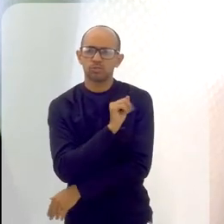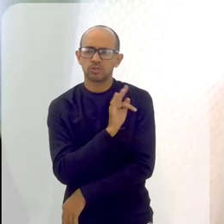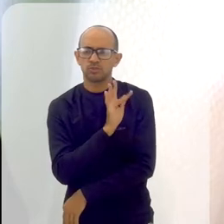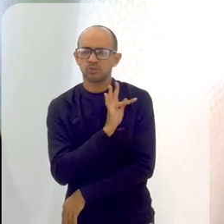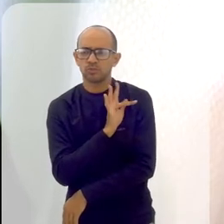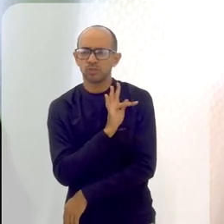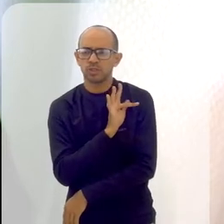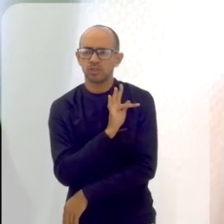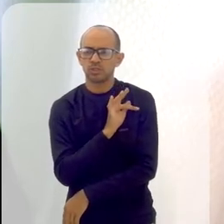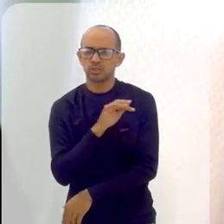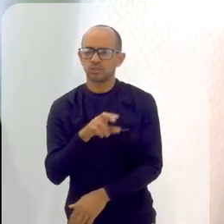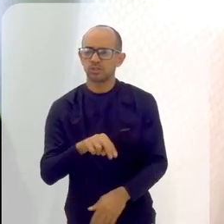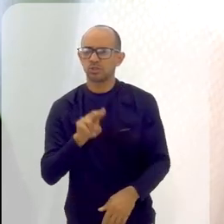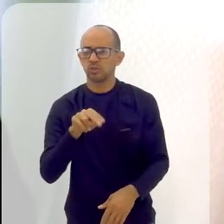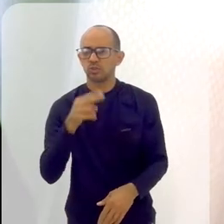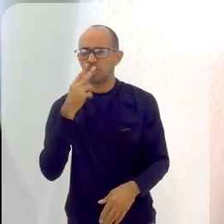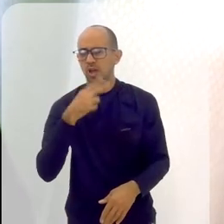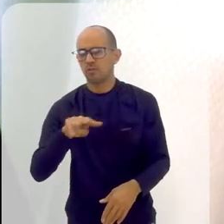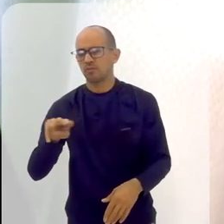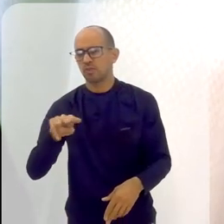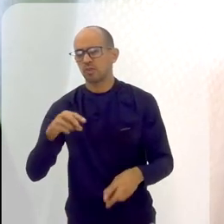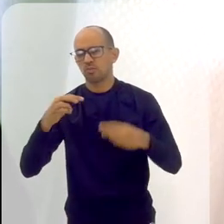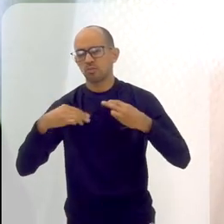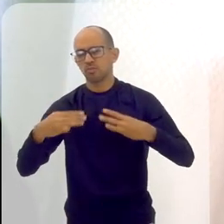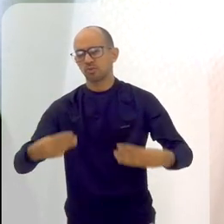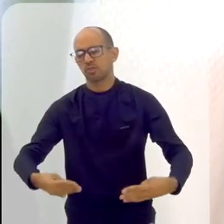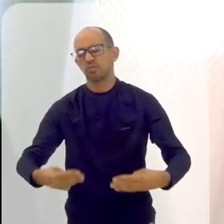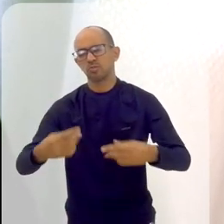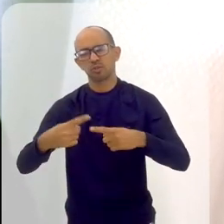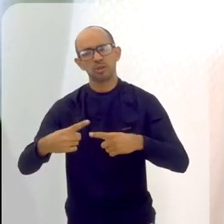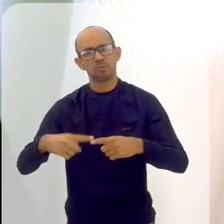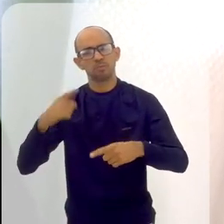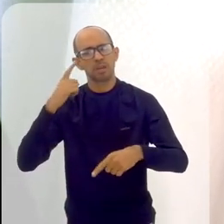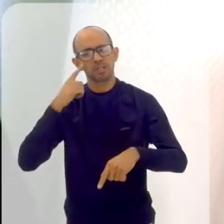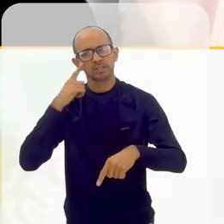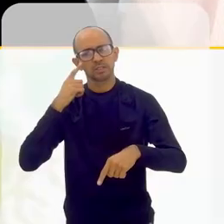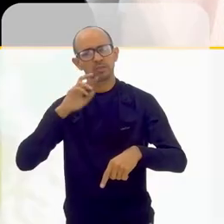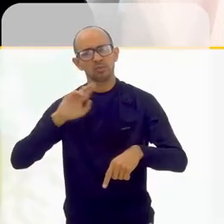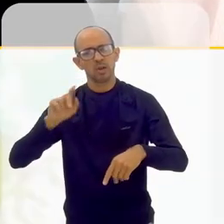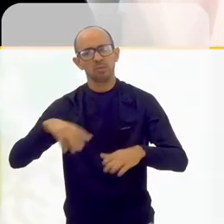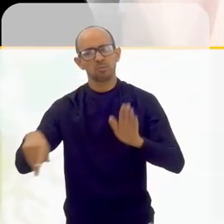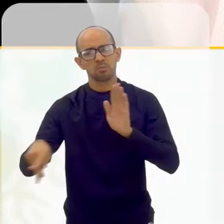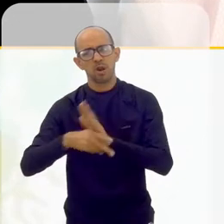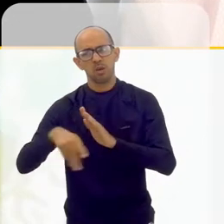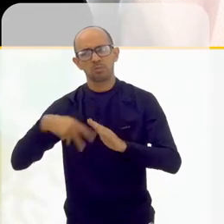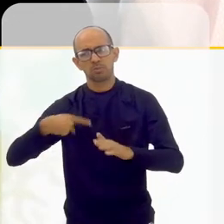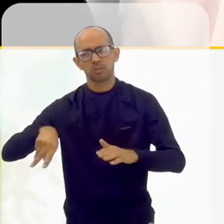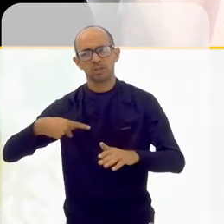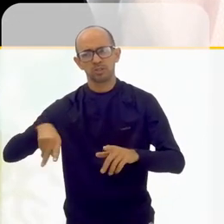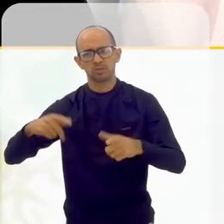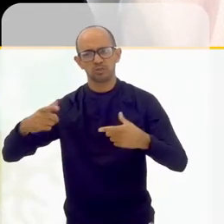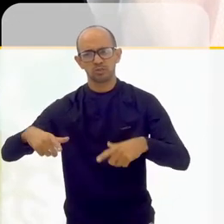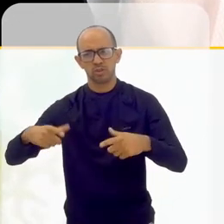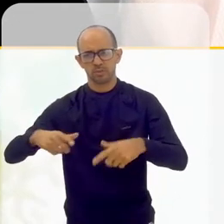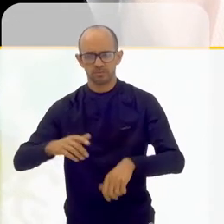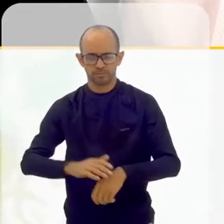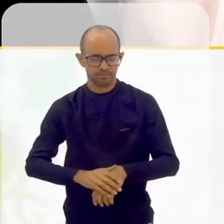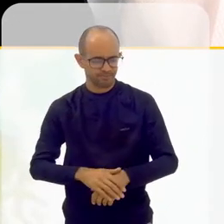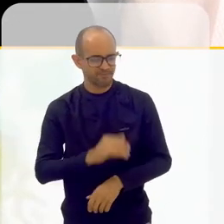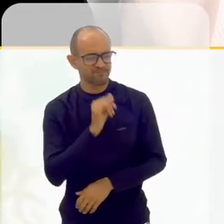Norte, que nunca podem entrar no museu porque acham que o museu não foi feito para eles. porque talvez eles não tenham...